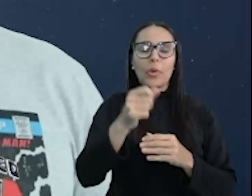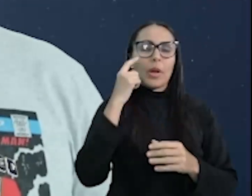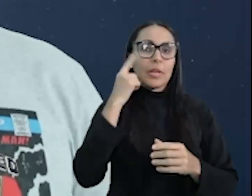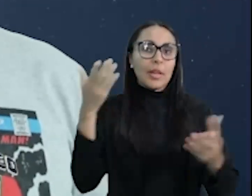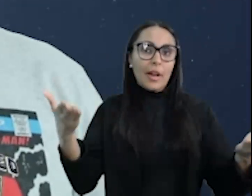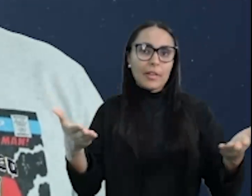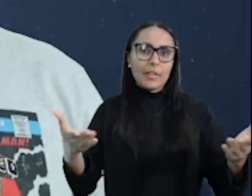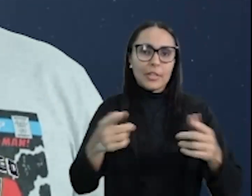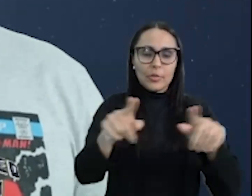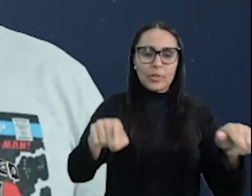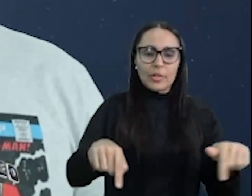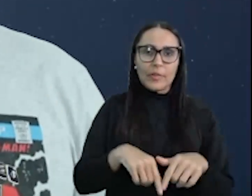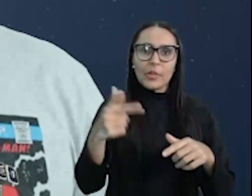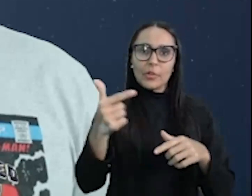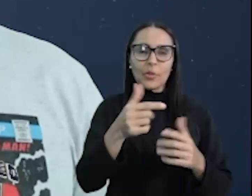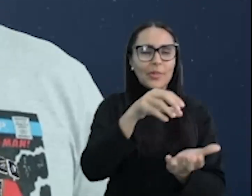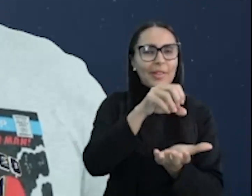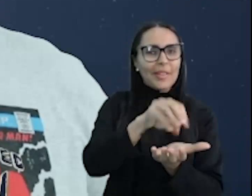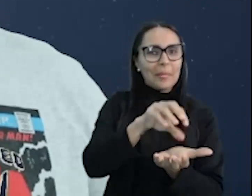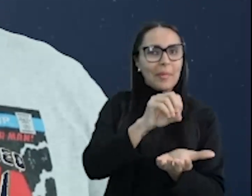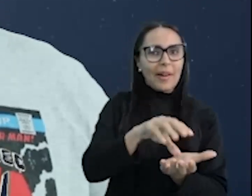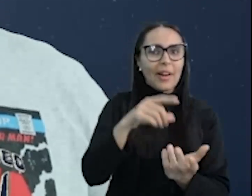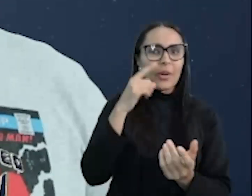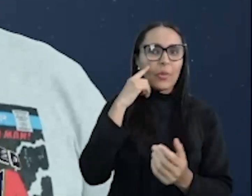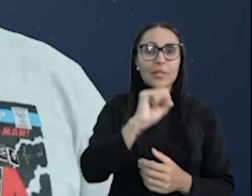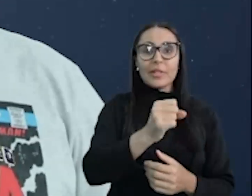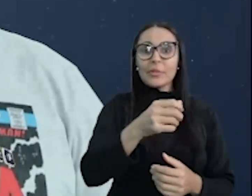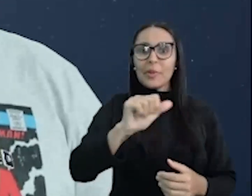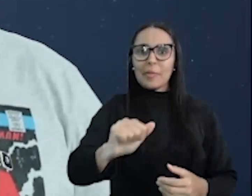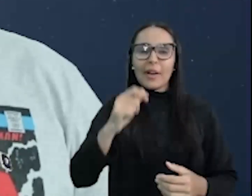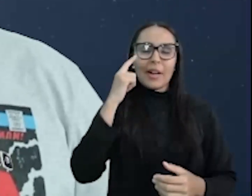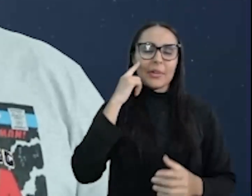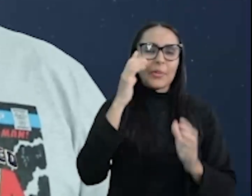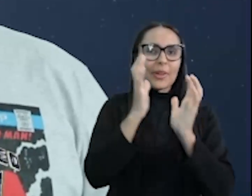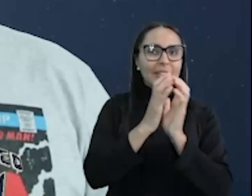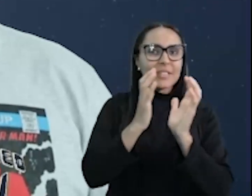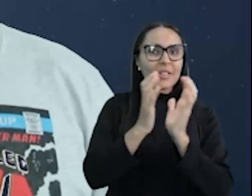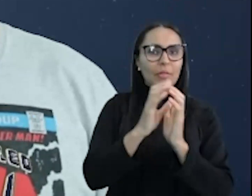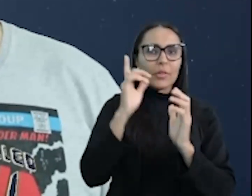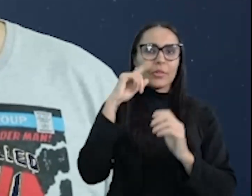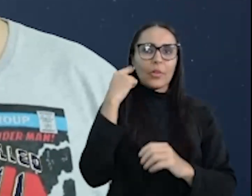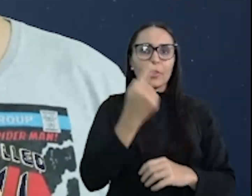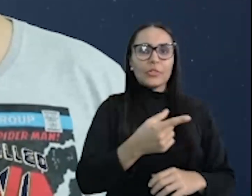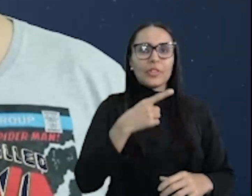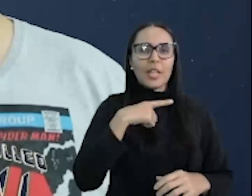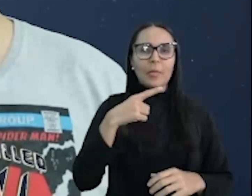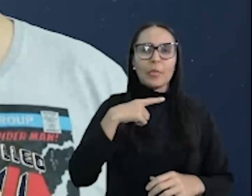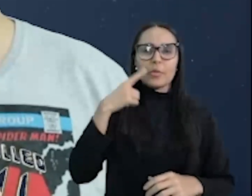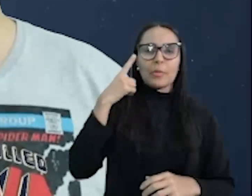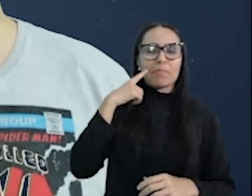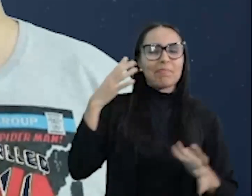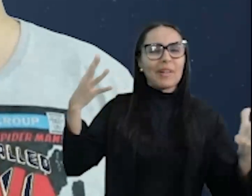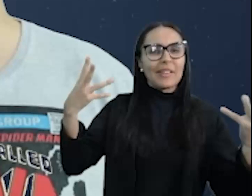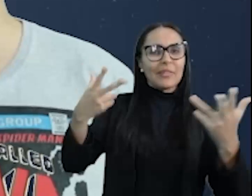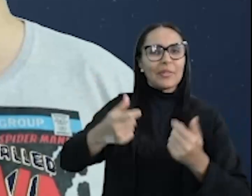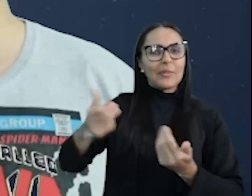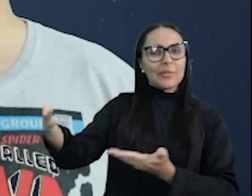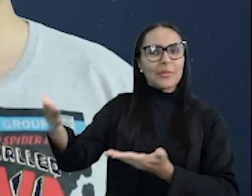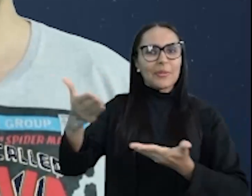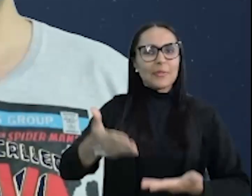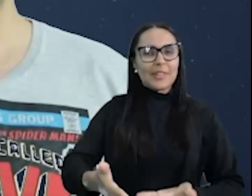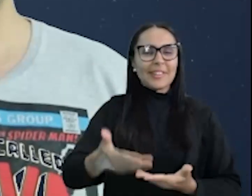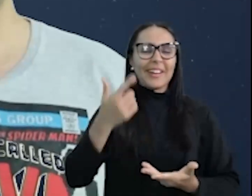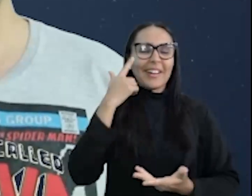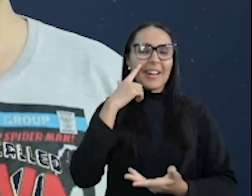diretamente do Estúdio 2, da ETEPAC, em Santamaro, Recife, temos um ilustre convidado no nosso